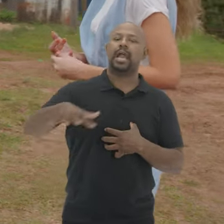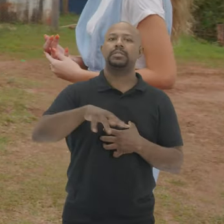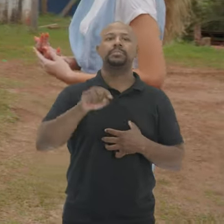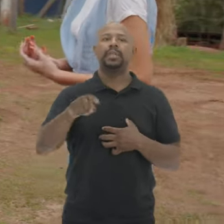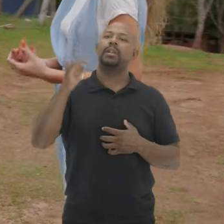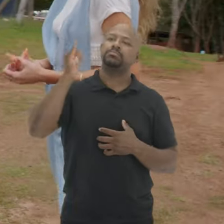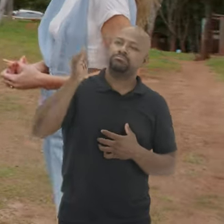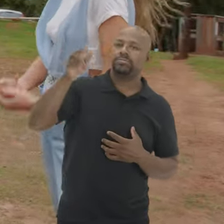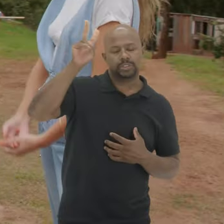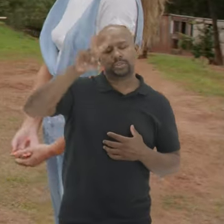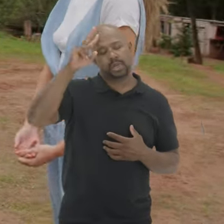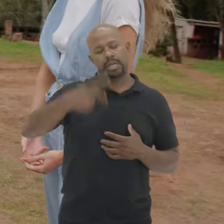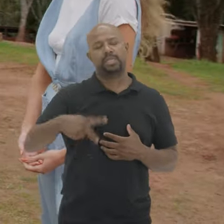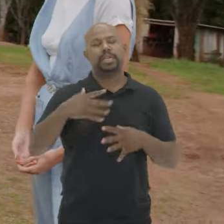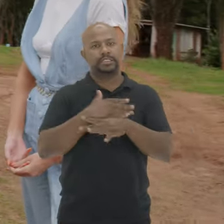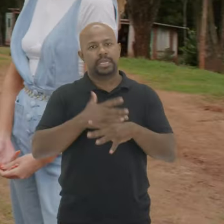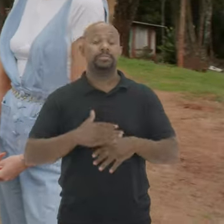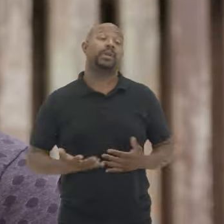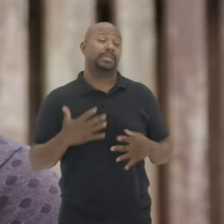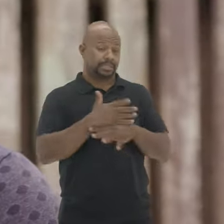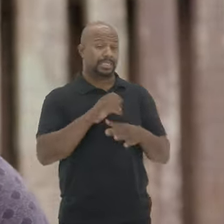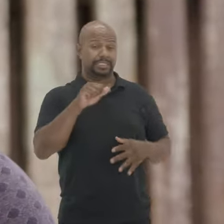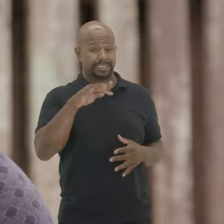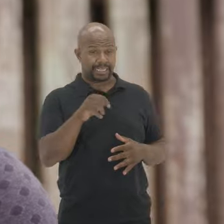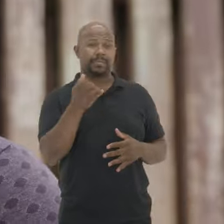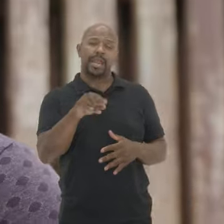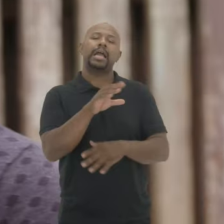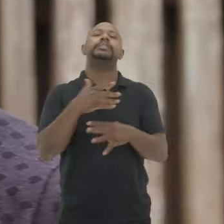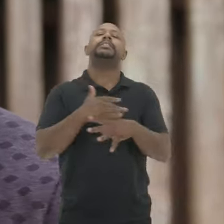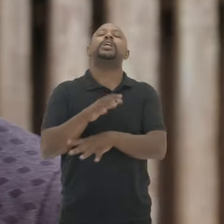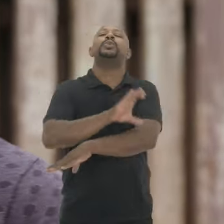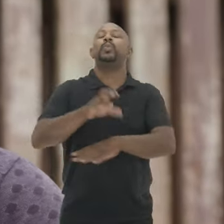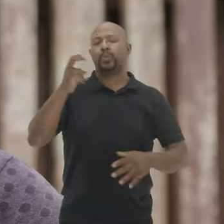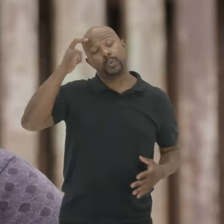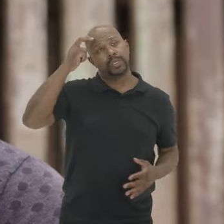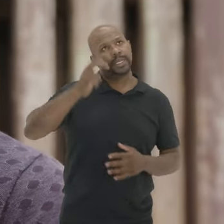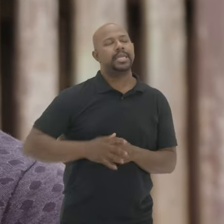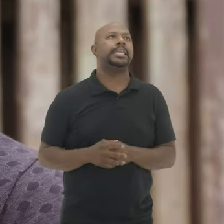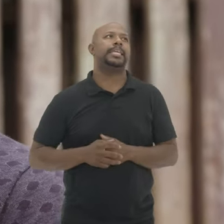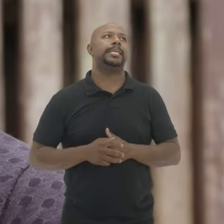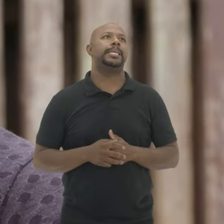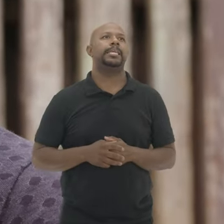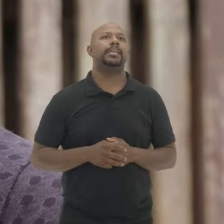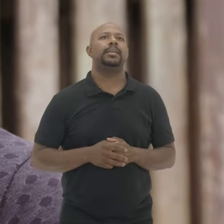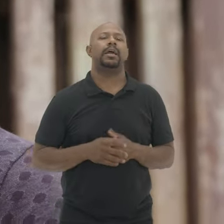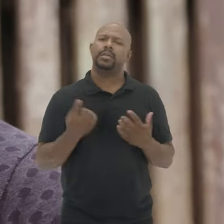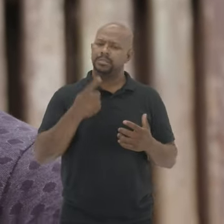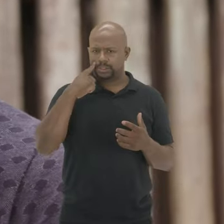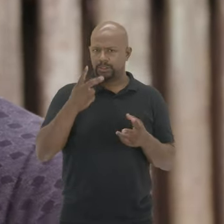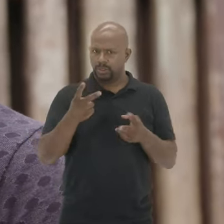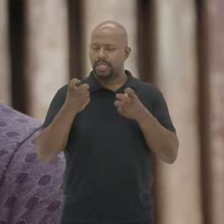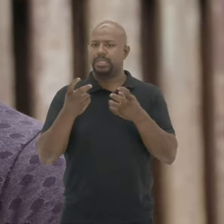representados Pela narrativa Pela história da cidade A cidade de Santa Maria É conhecida como Cidade de cultura Natanael Claudino E